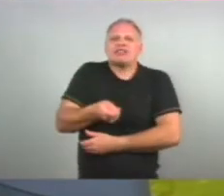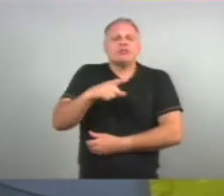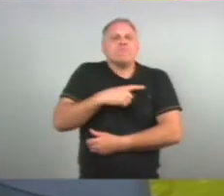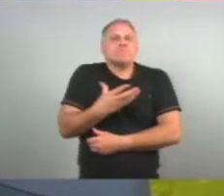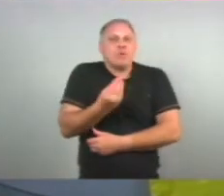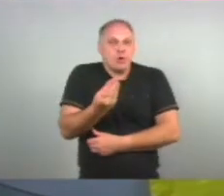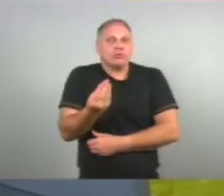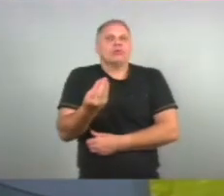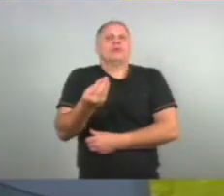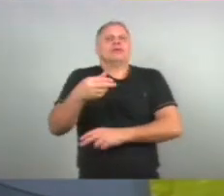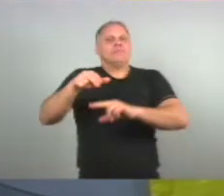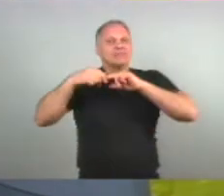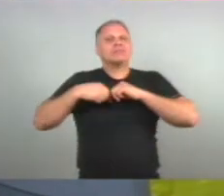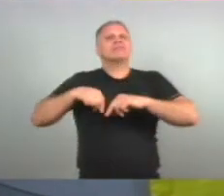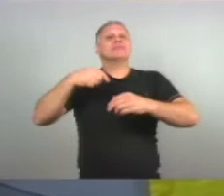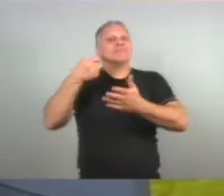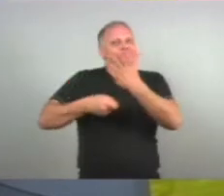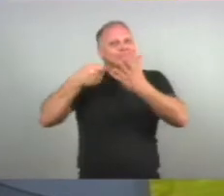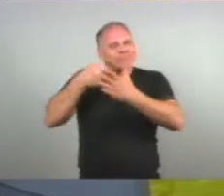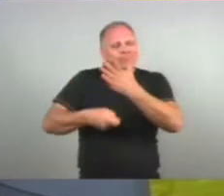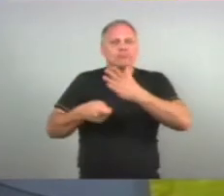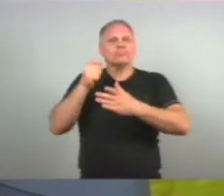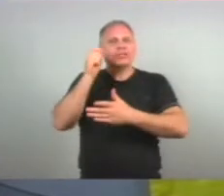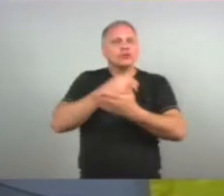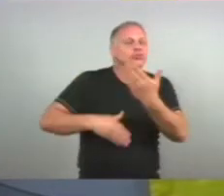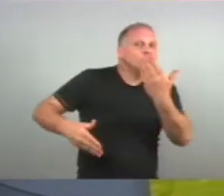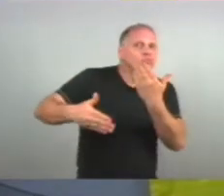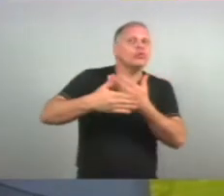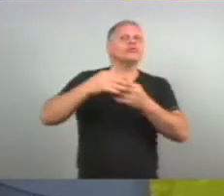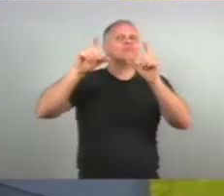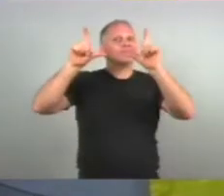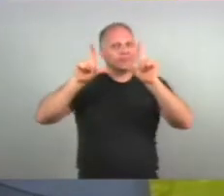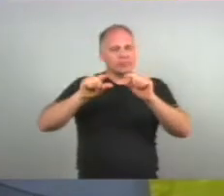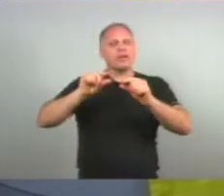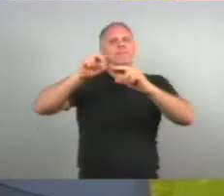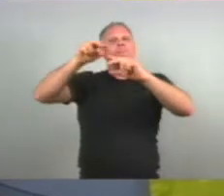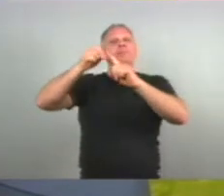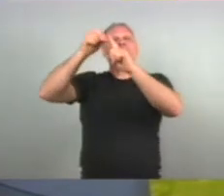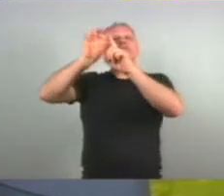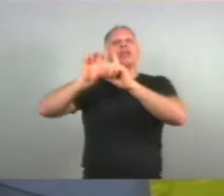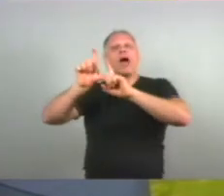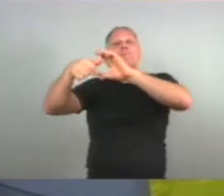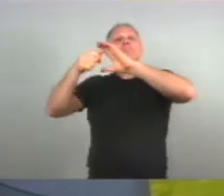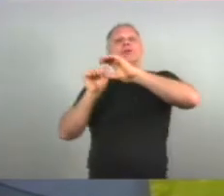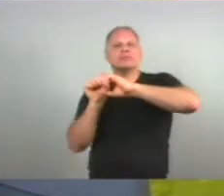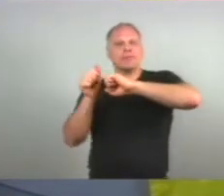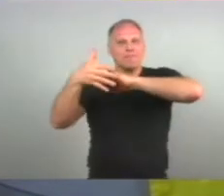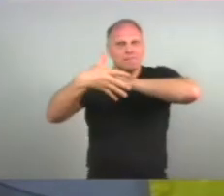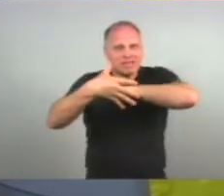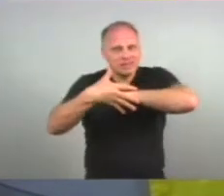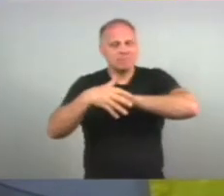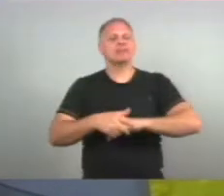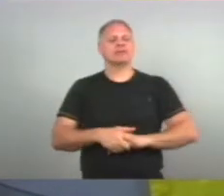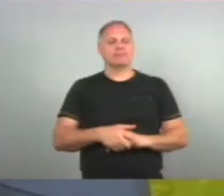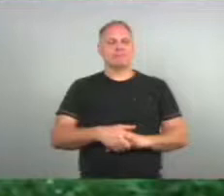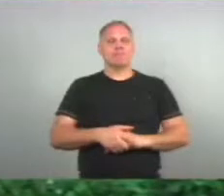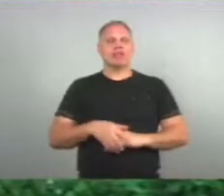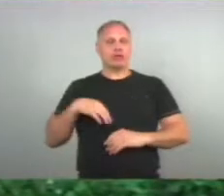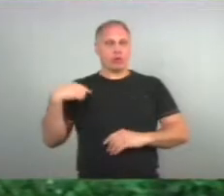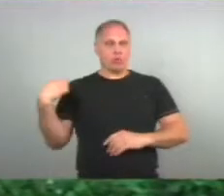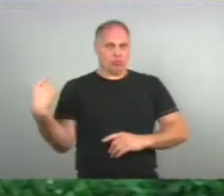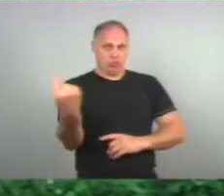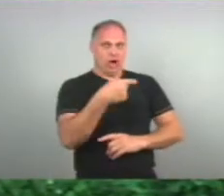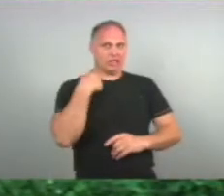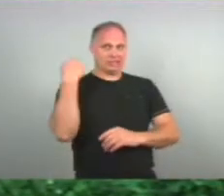agravaram Agora durante a pandemia A gente está vindo De um período Pós pandemia Então nós gaúchos E